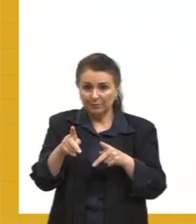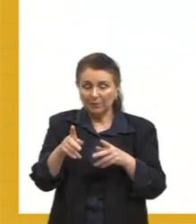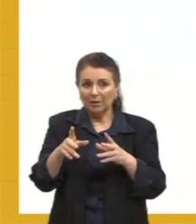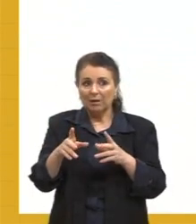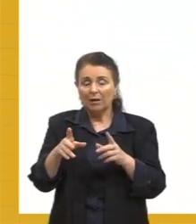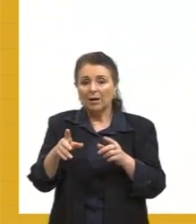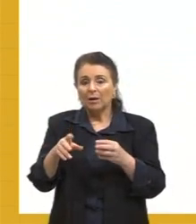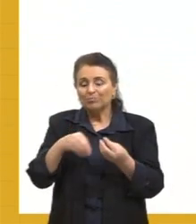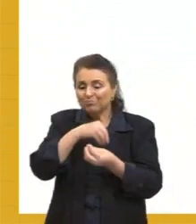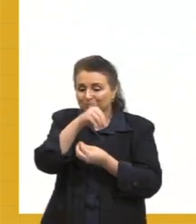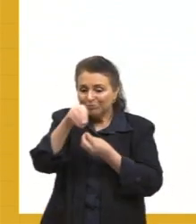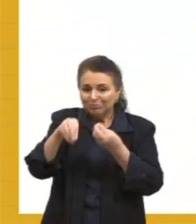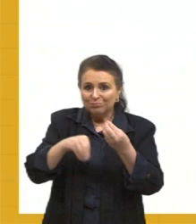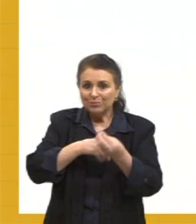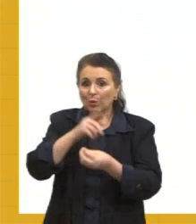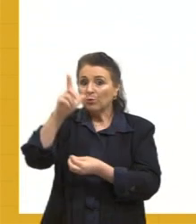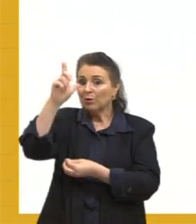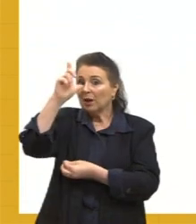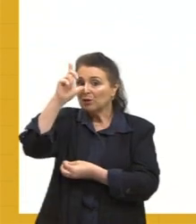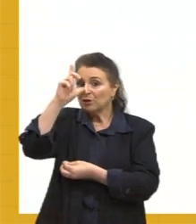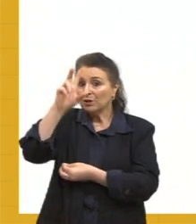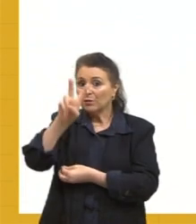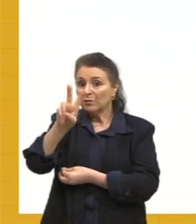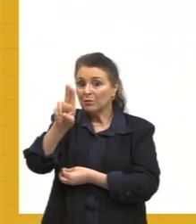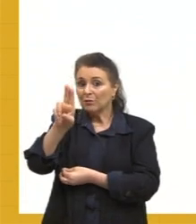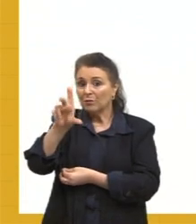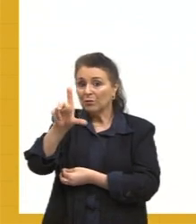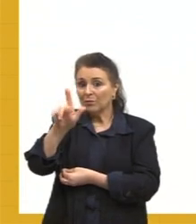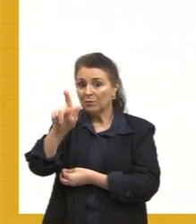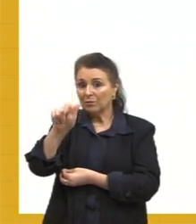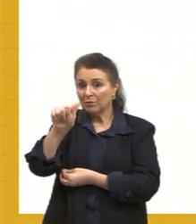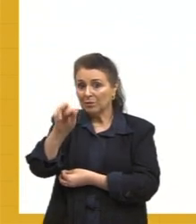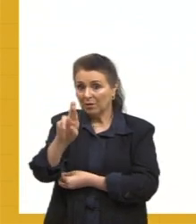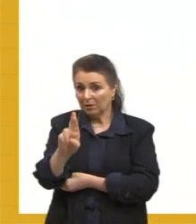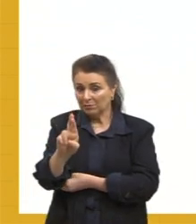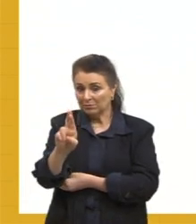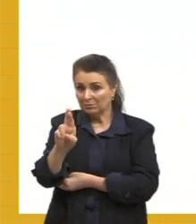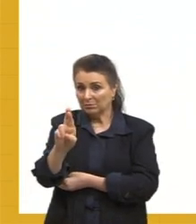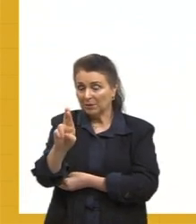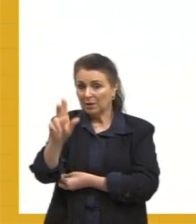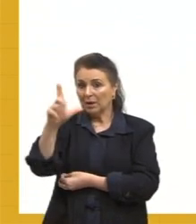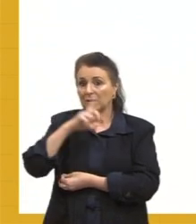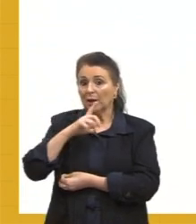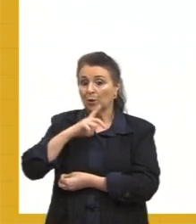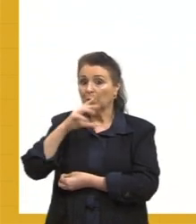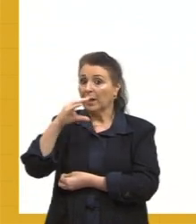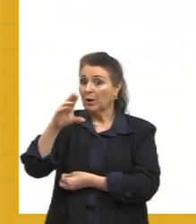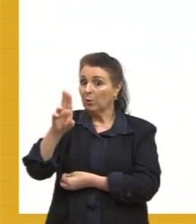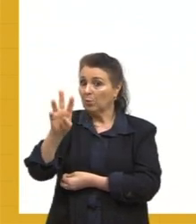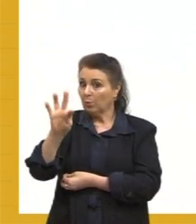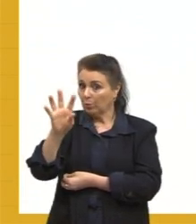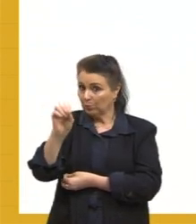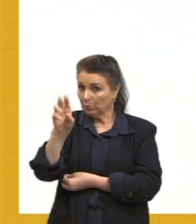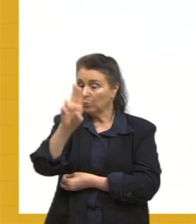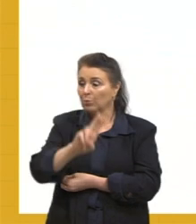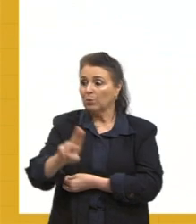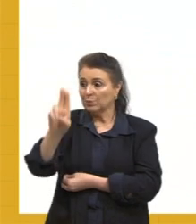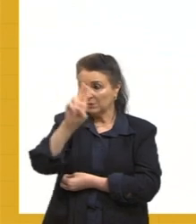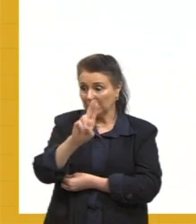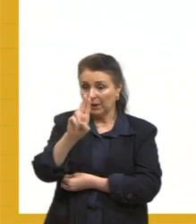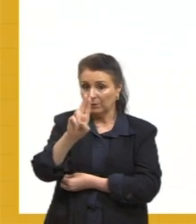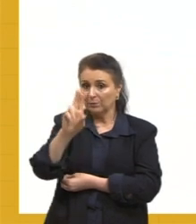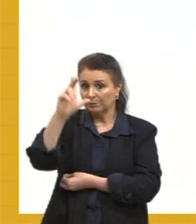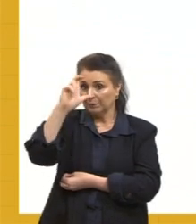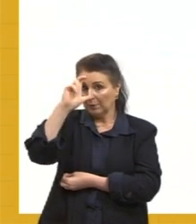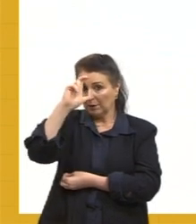envolvidas com o latim vulgar. Tem o latim, que é o latim culto, que era utilizado pela igreja, mas também existe